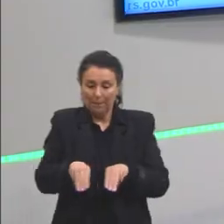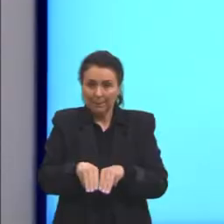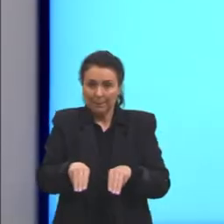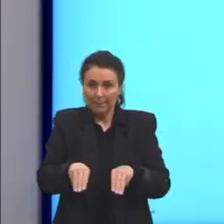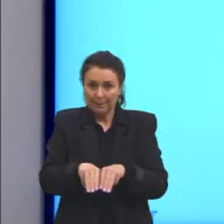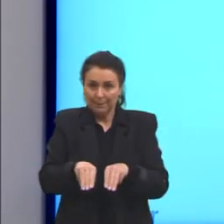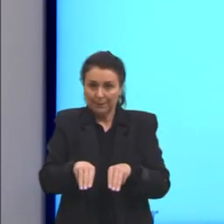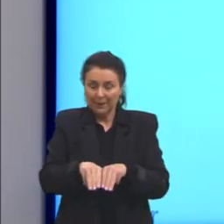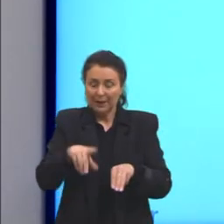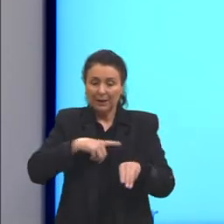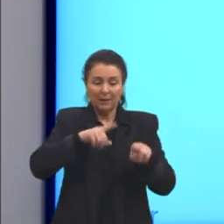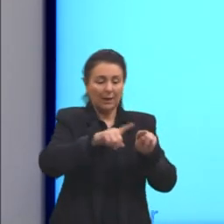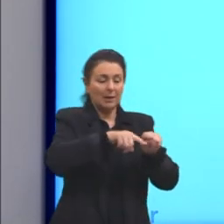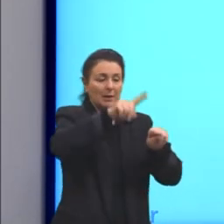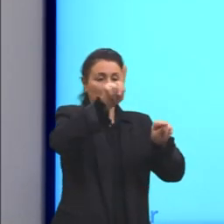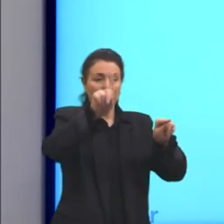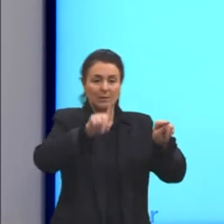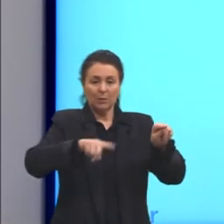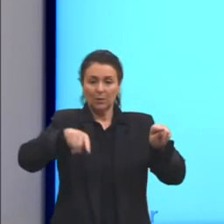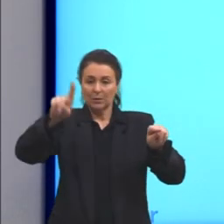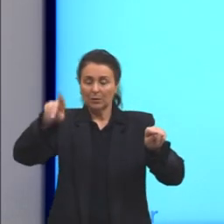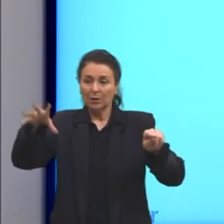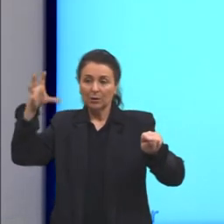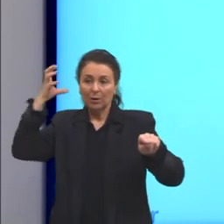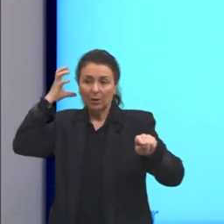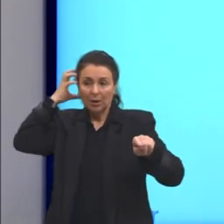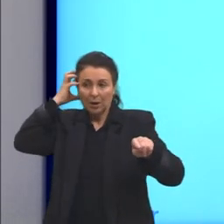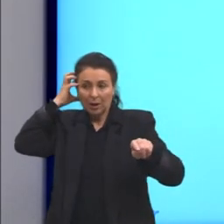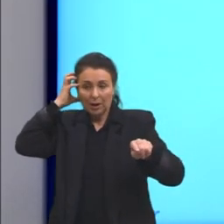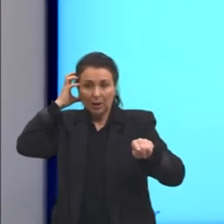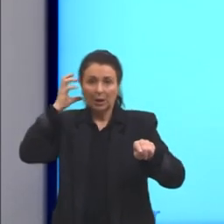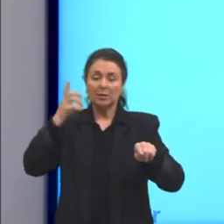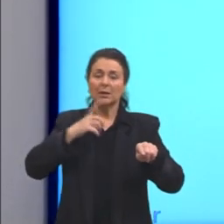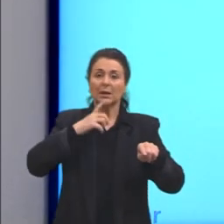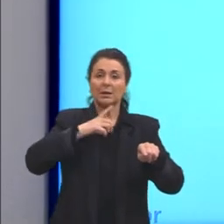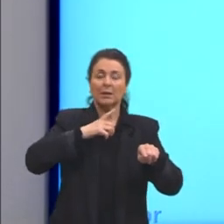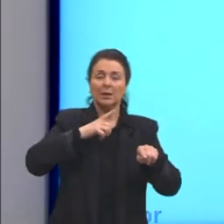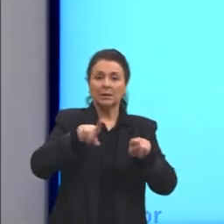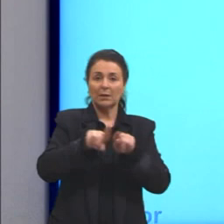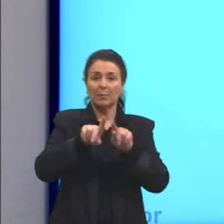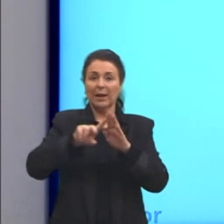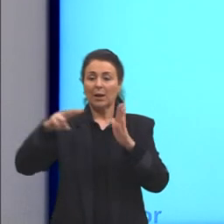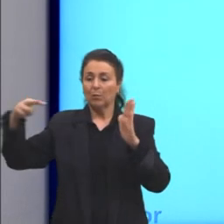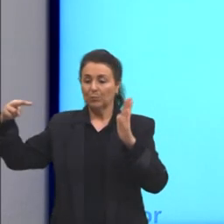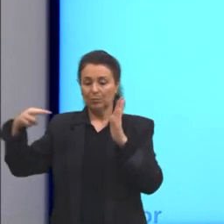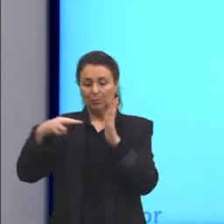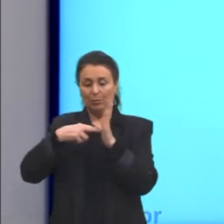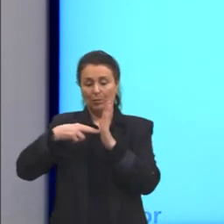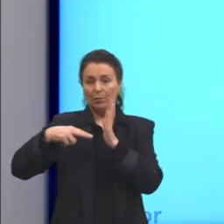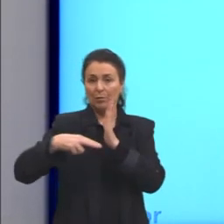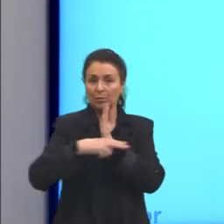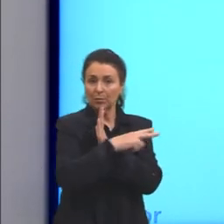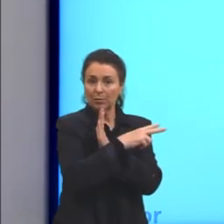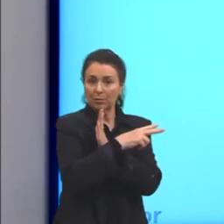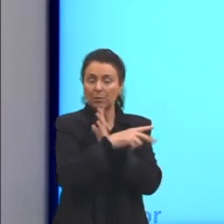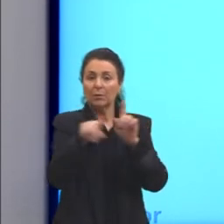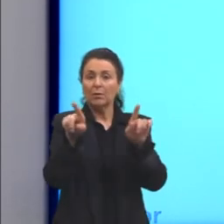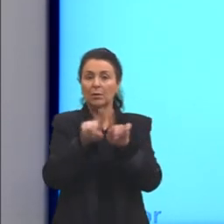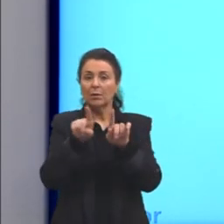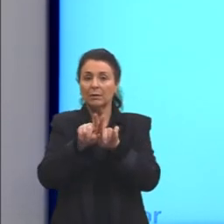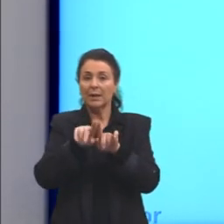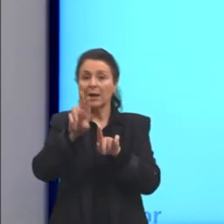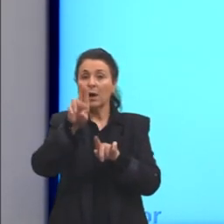ondas de rádio, as micro-ondas, a radiação infravermelha, a luz visível, a radiação